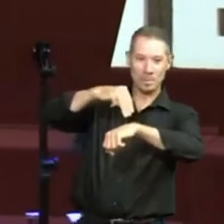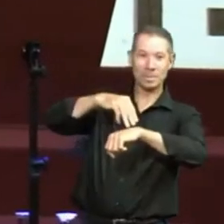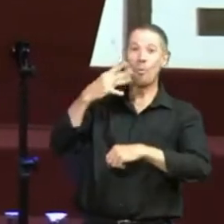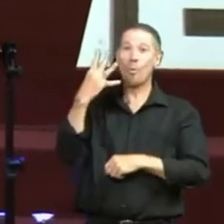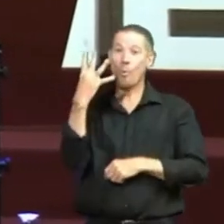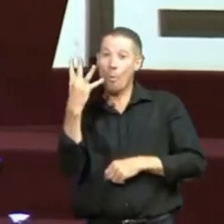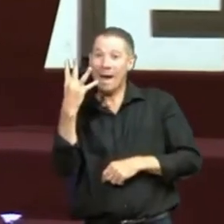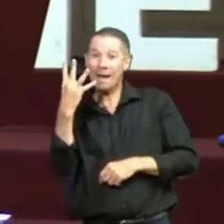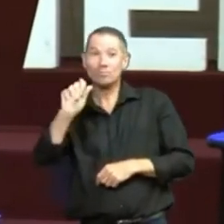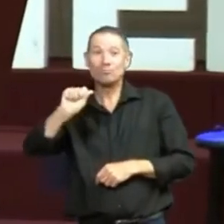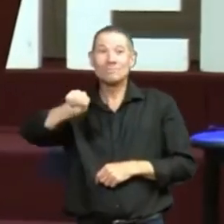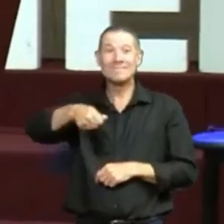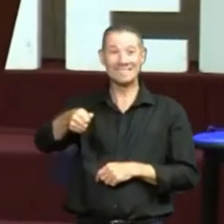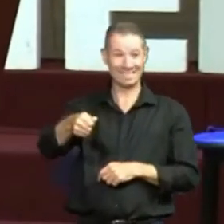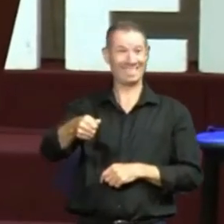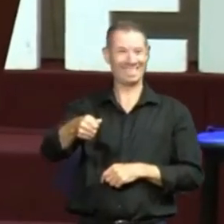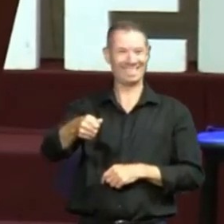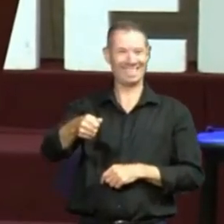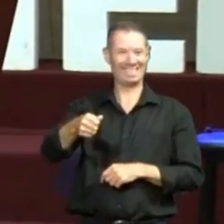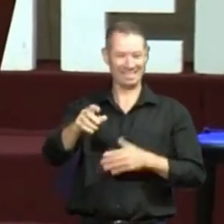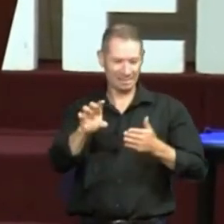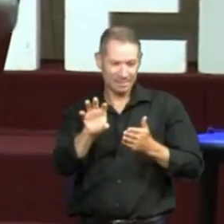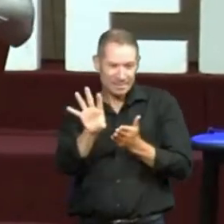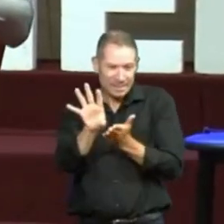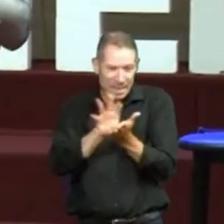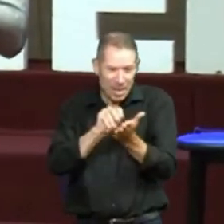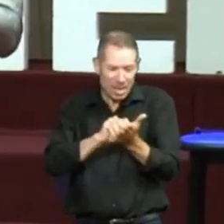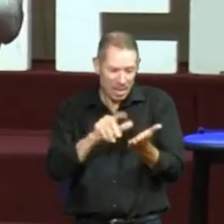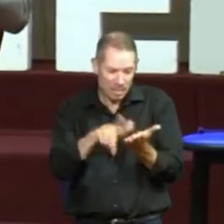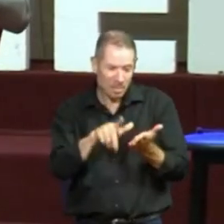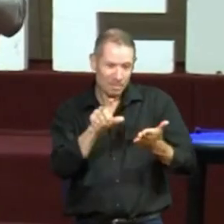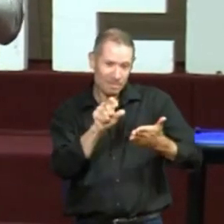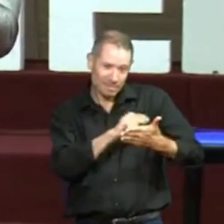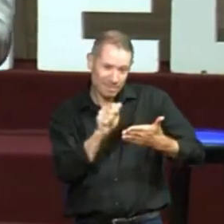sinais. Então, vai anotando. Então, quando você encontrar.